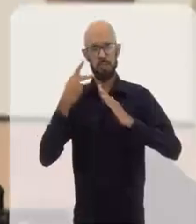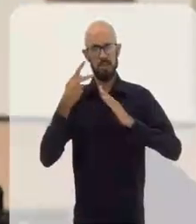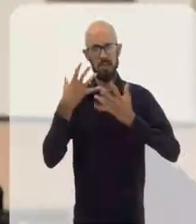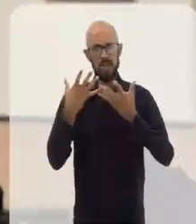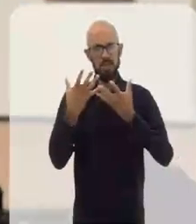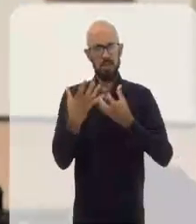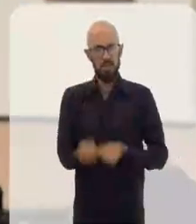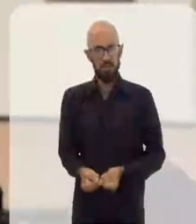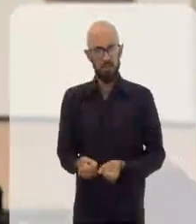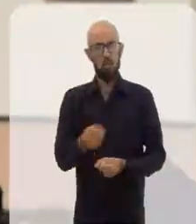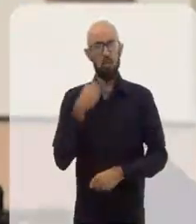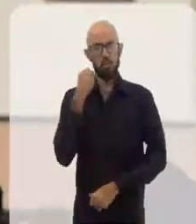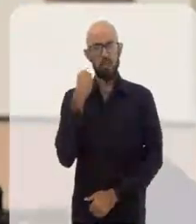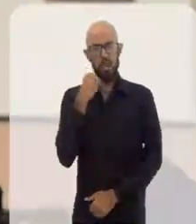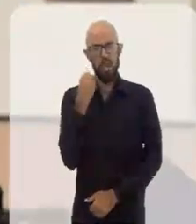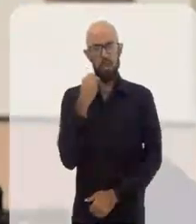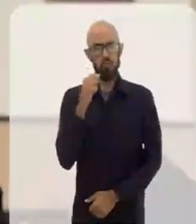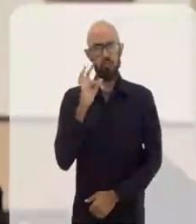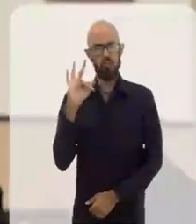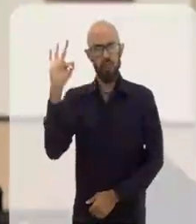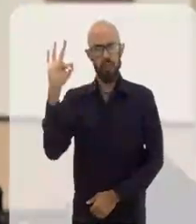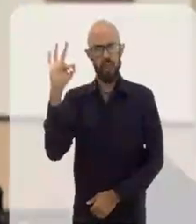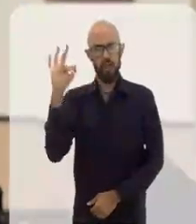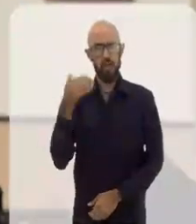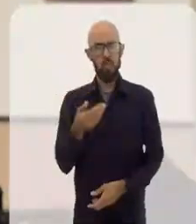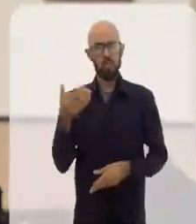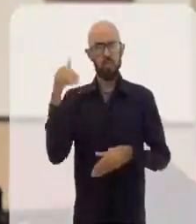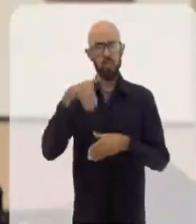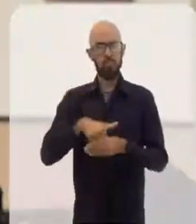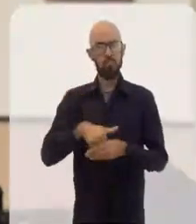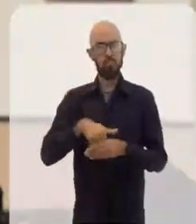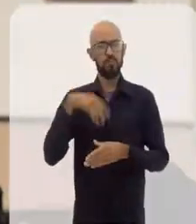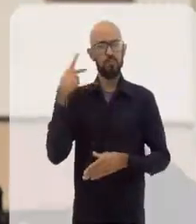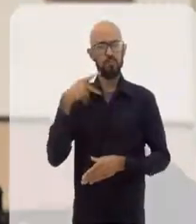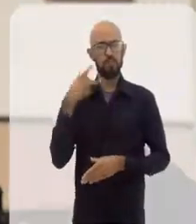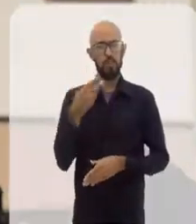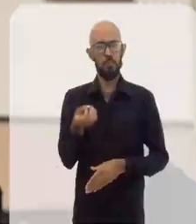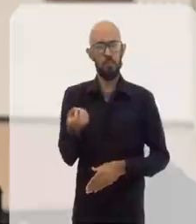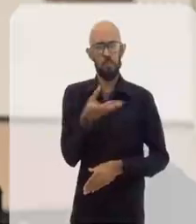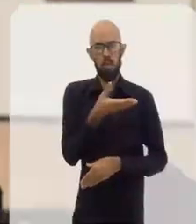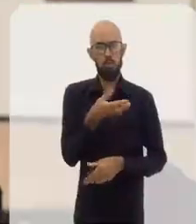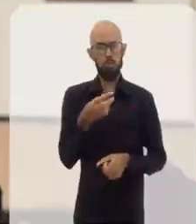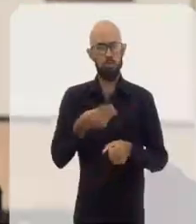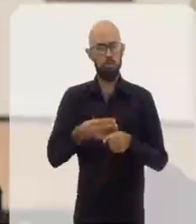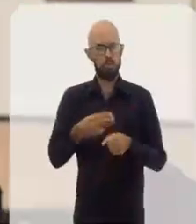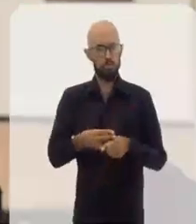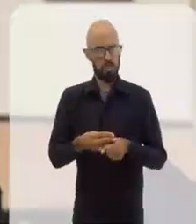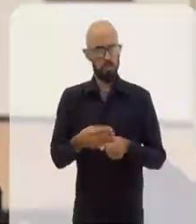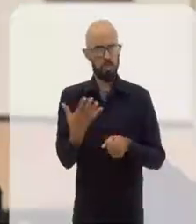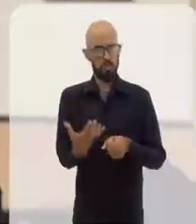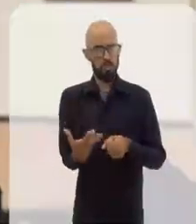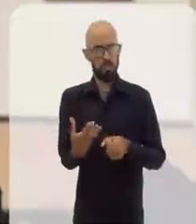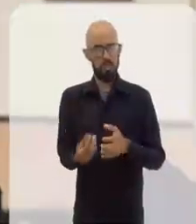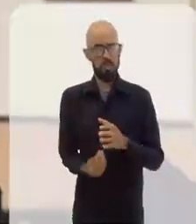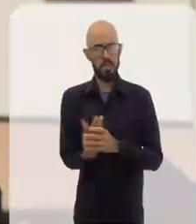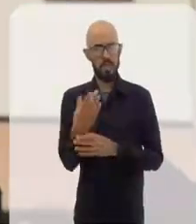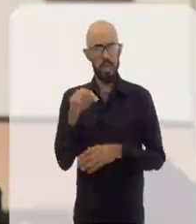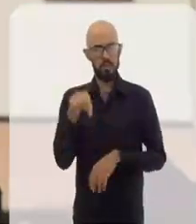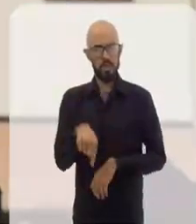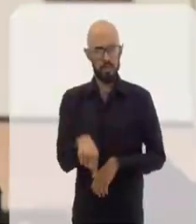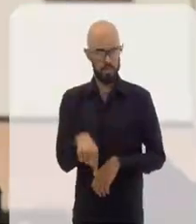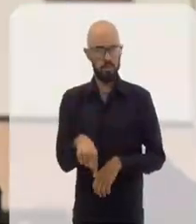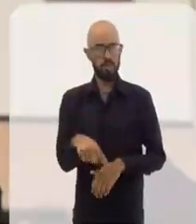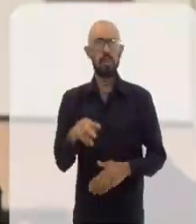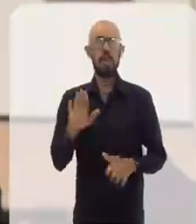atendeu um pedido do Senado Federal de eleger vereadores para o novo município, que iria